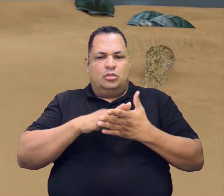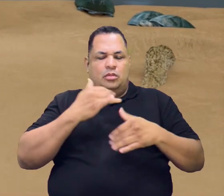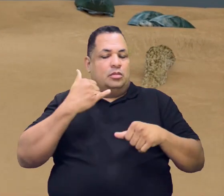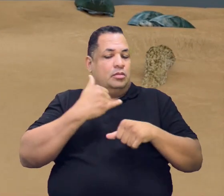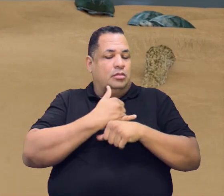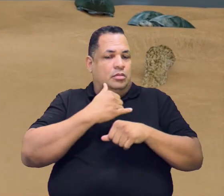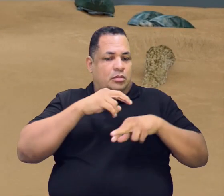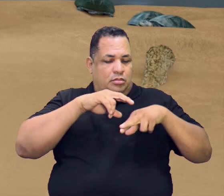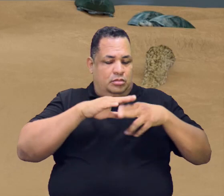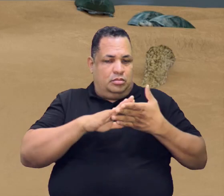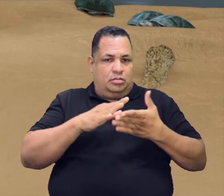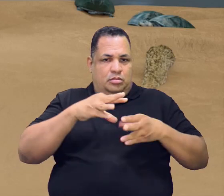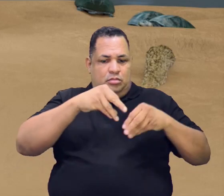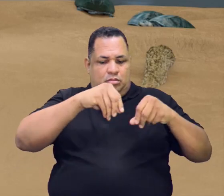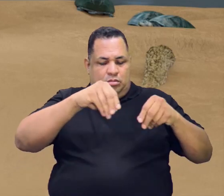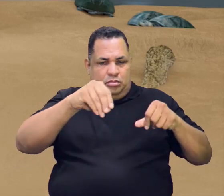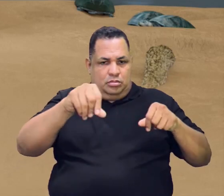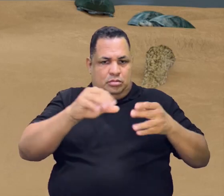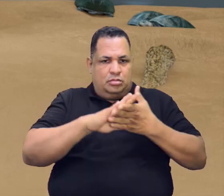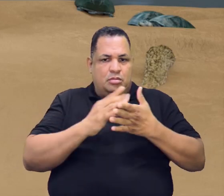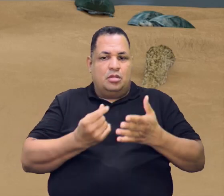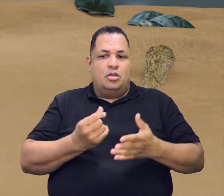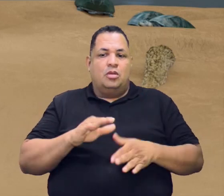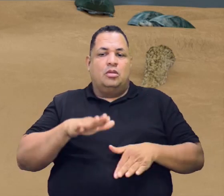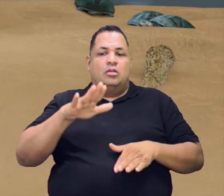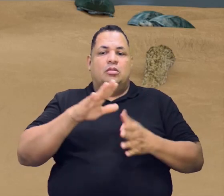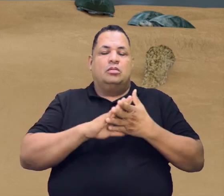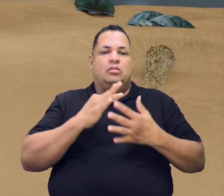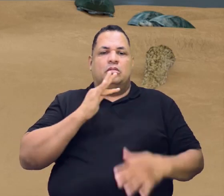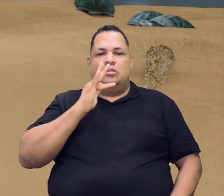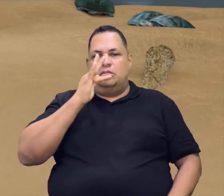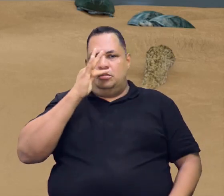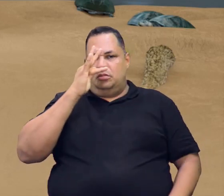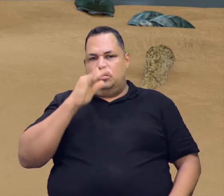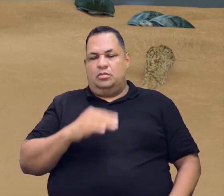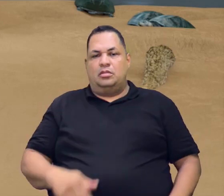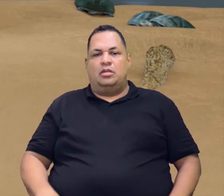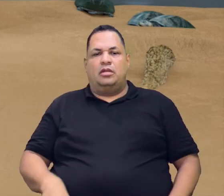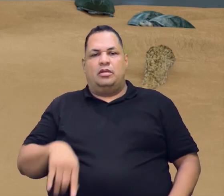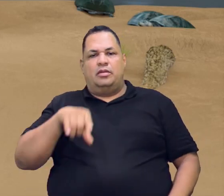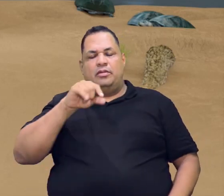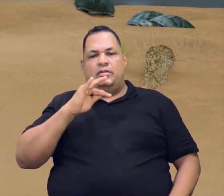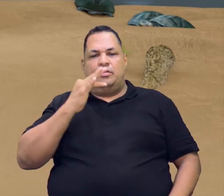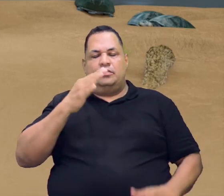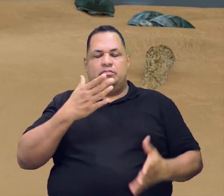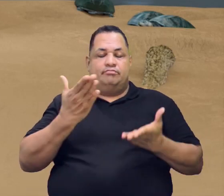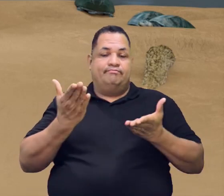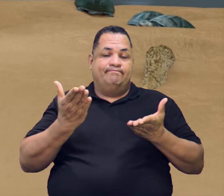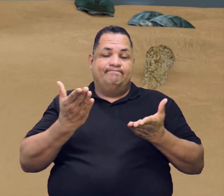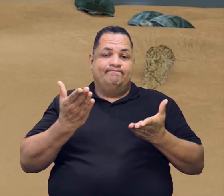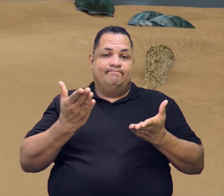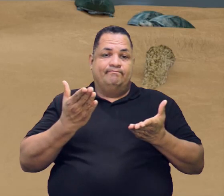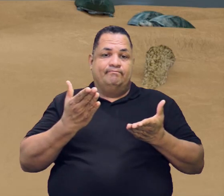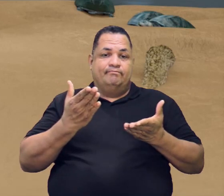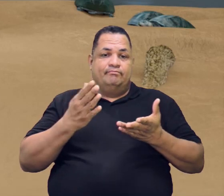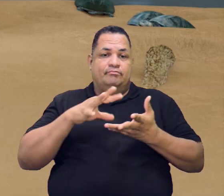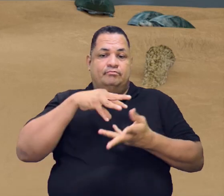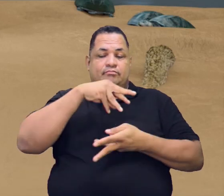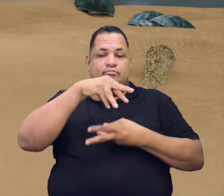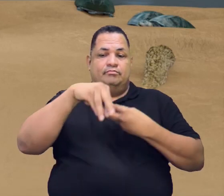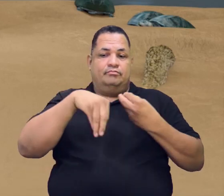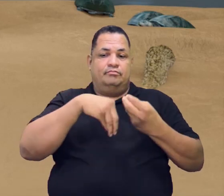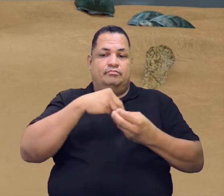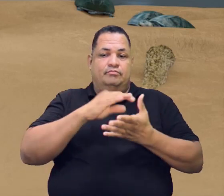minério, que possui riquezas da fauna e da flora. Enfim, de uma certa forma, que esteja